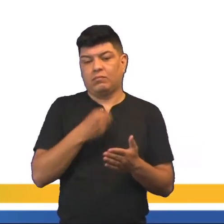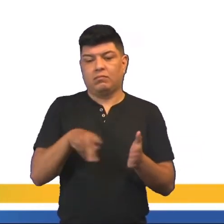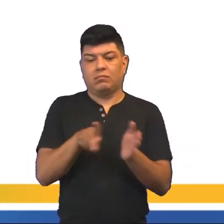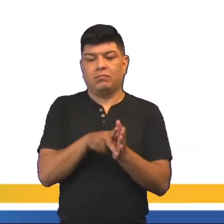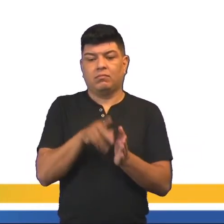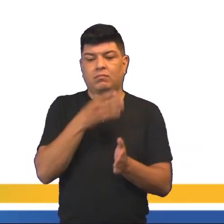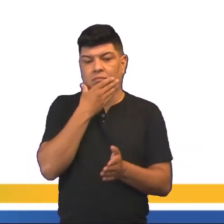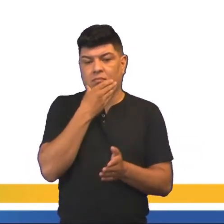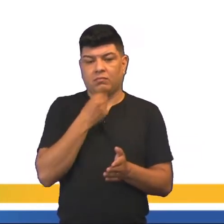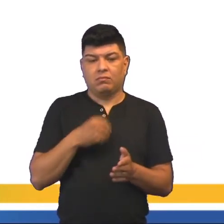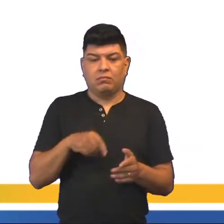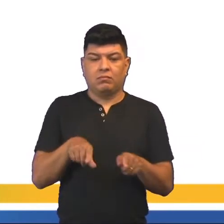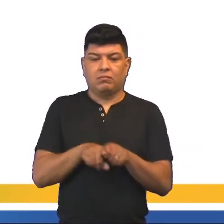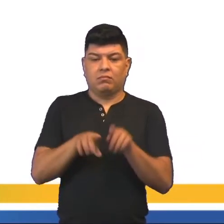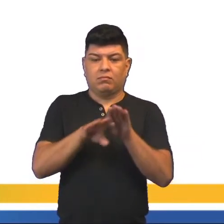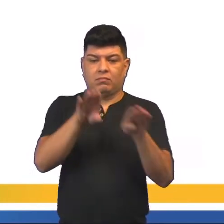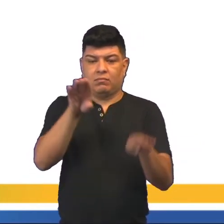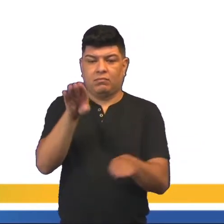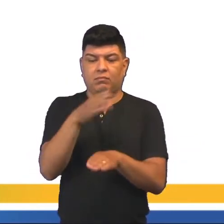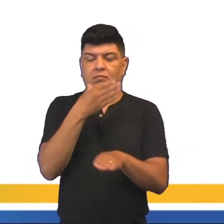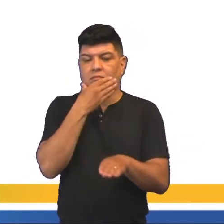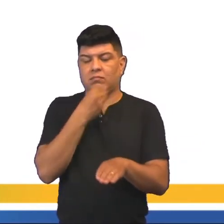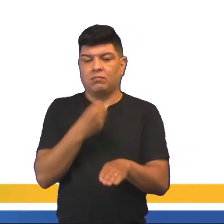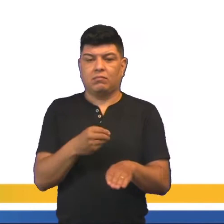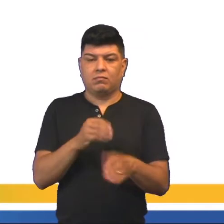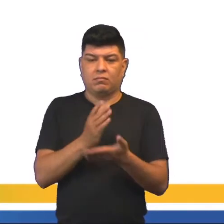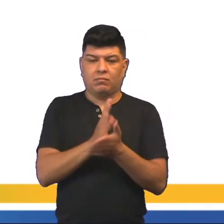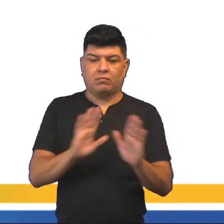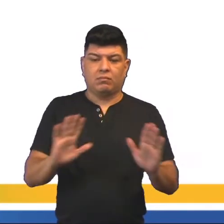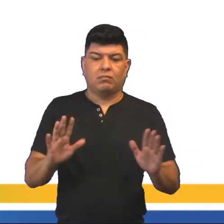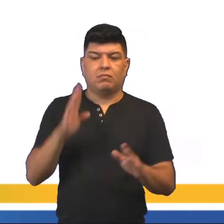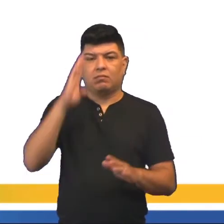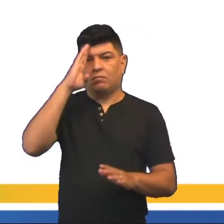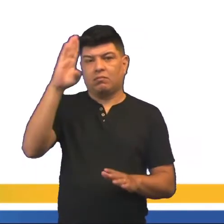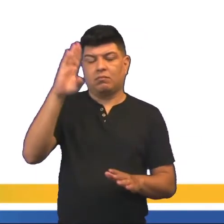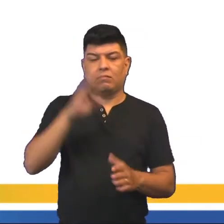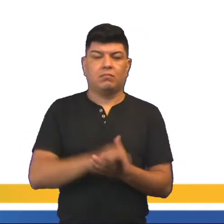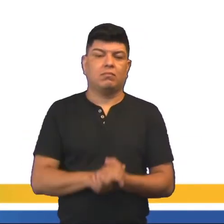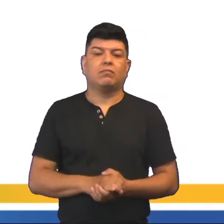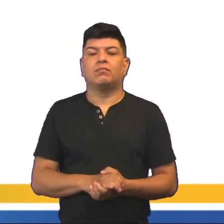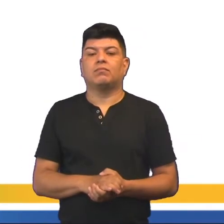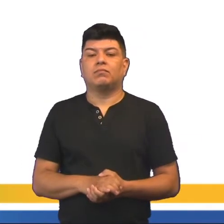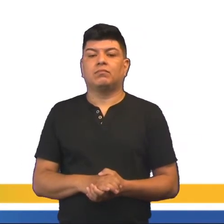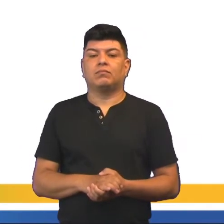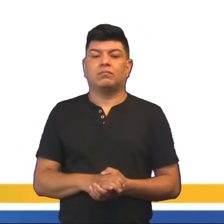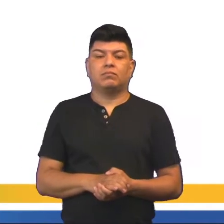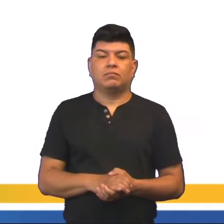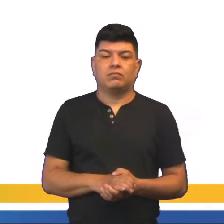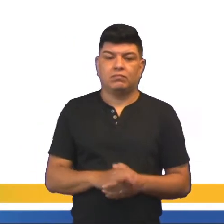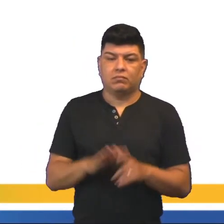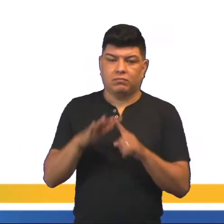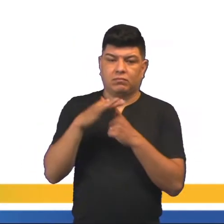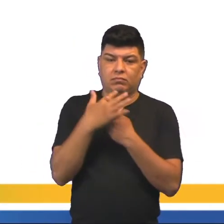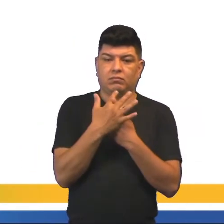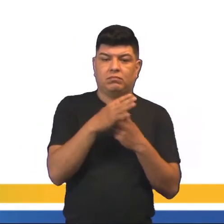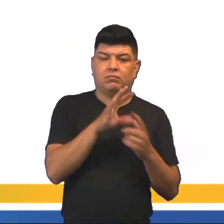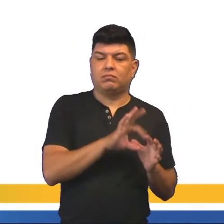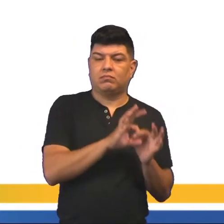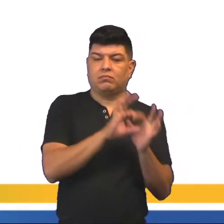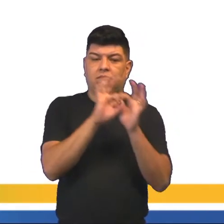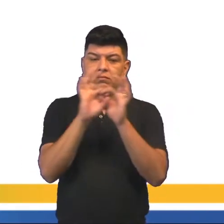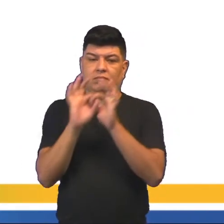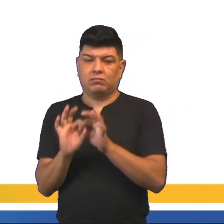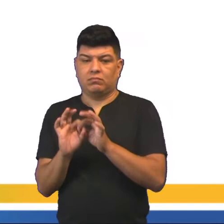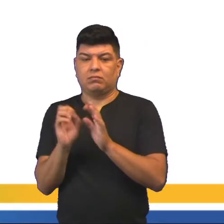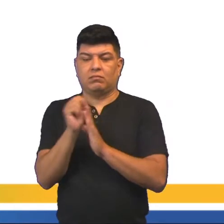homem e a supressão da desigualdade entre os homens. Essas seriam as principais premissas do socialismo. Vamos